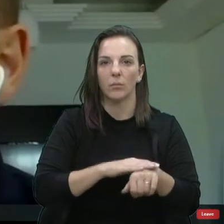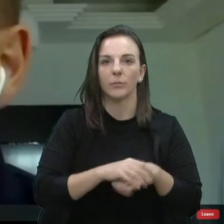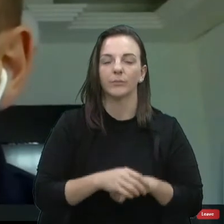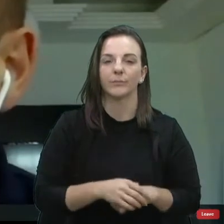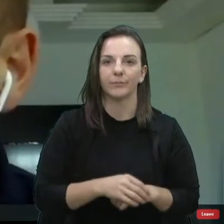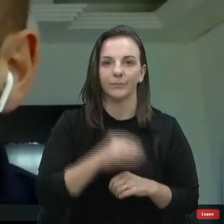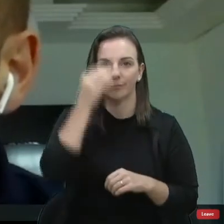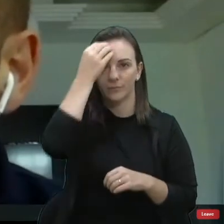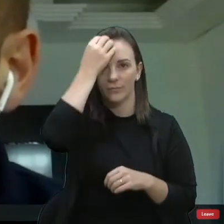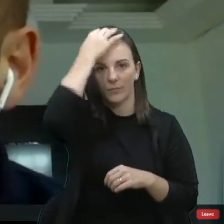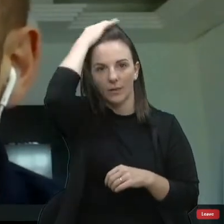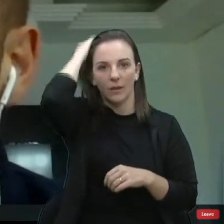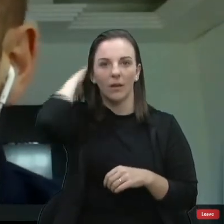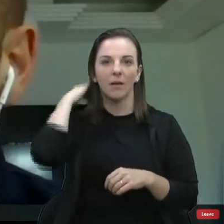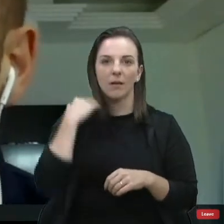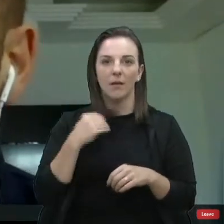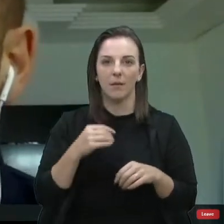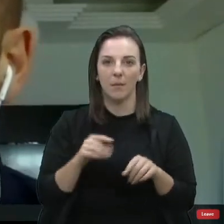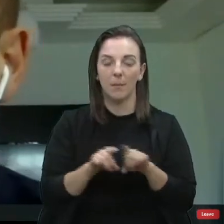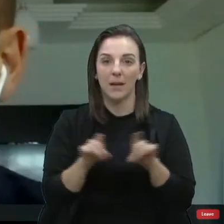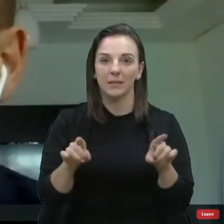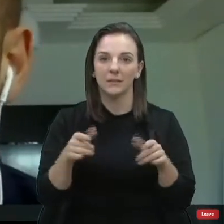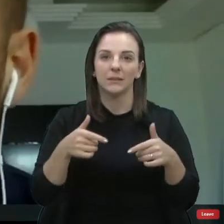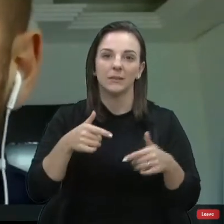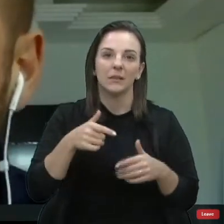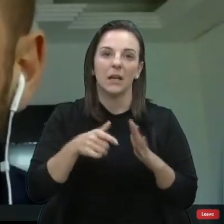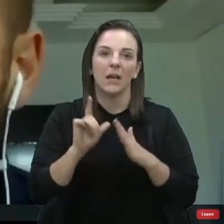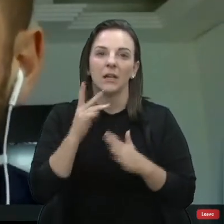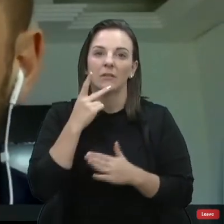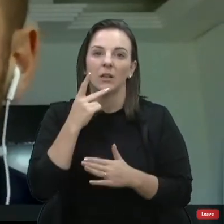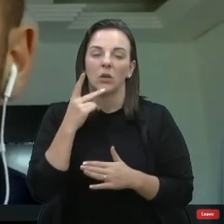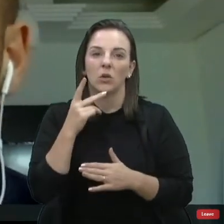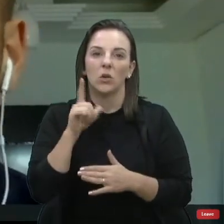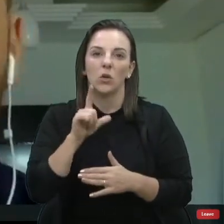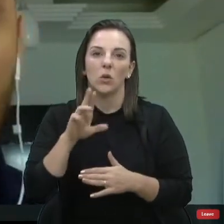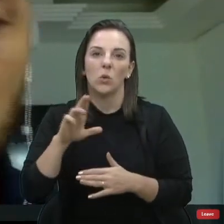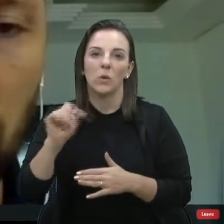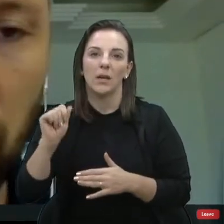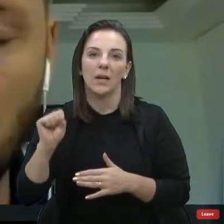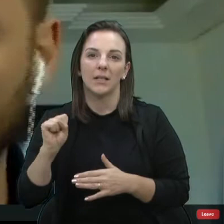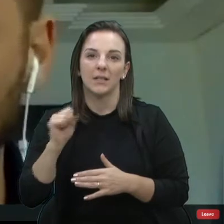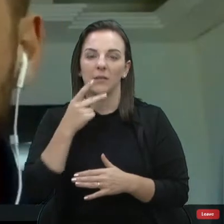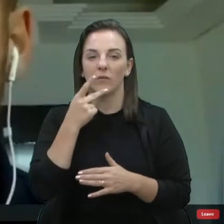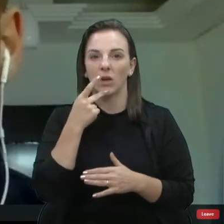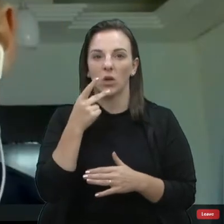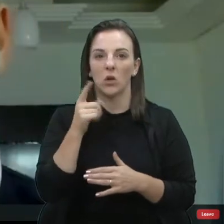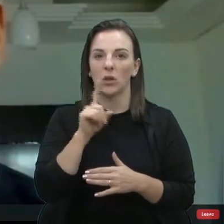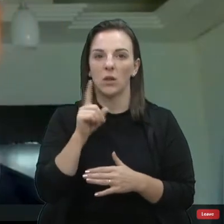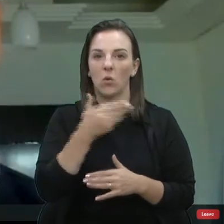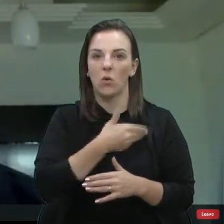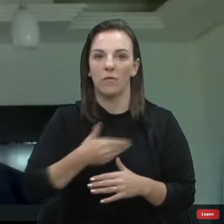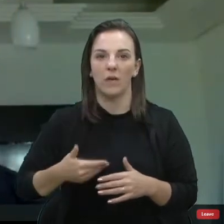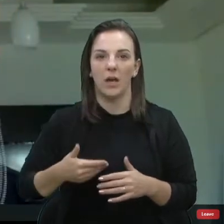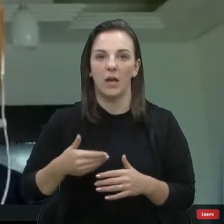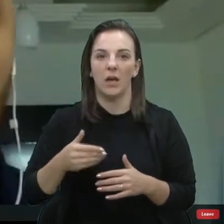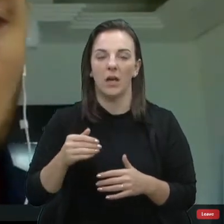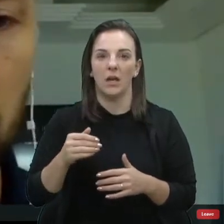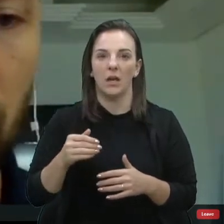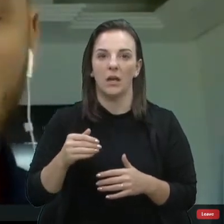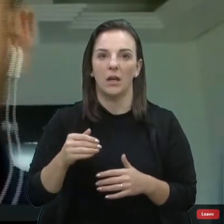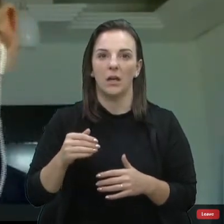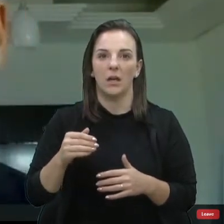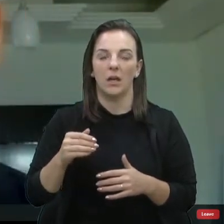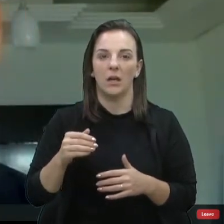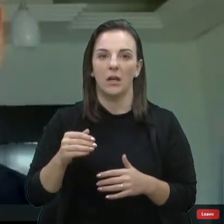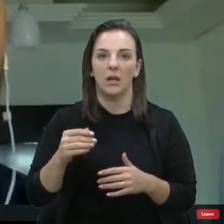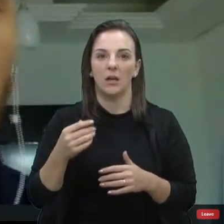o vereador Lucas falou que o PT não governa, a nação não governa o Estado e não governa o município, né? E você tem razão, vereador Lucas,